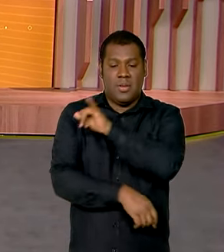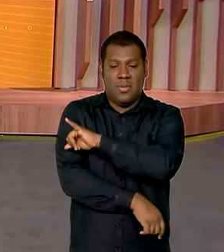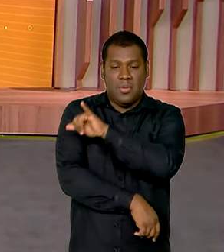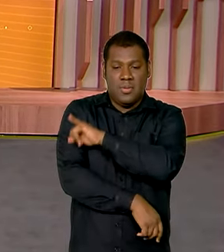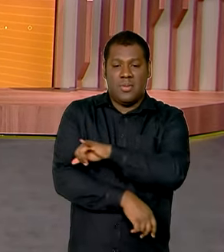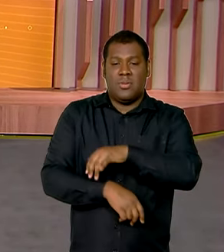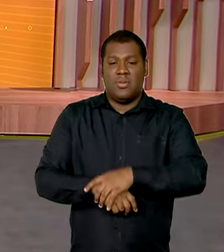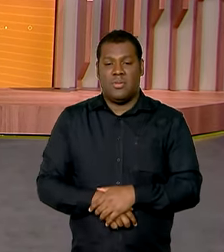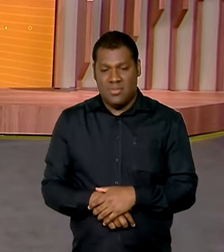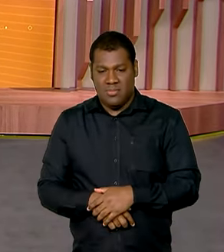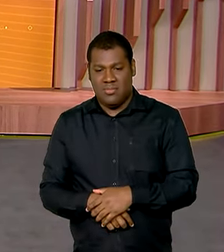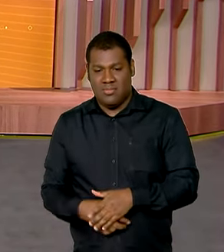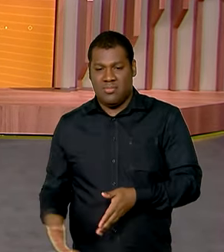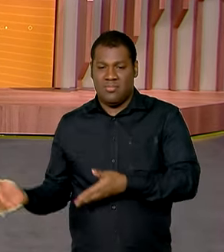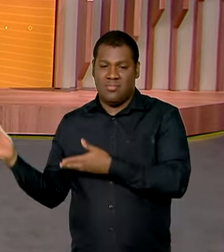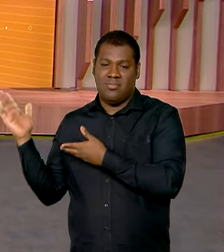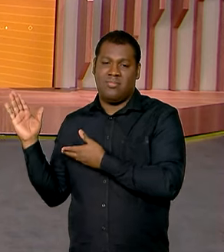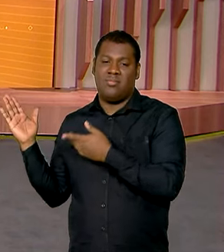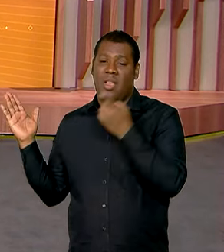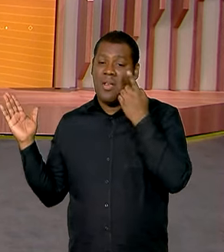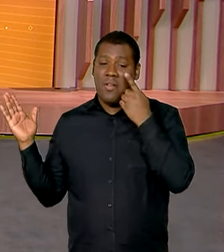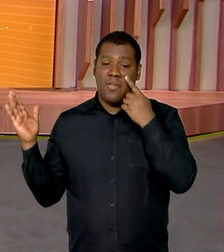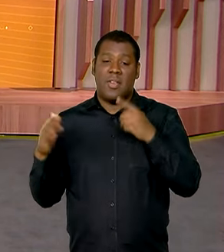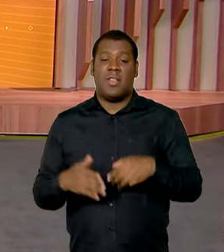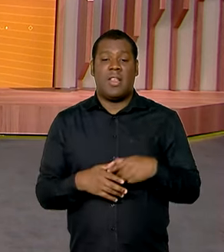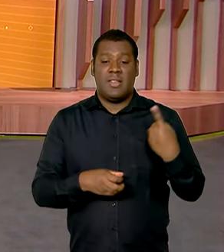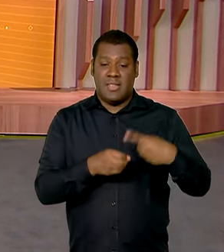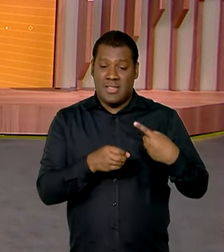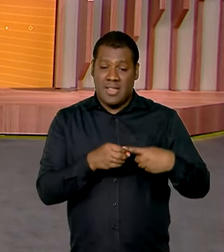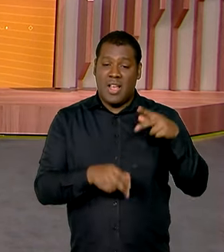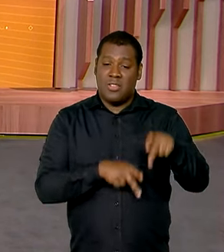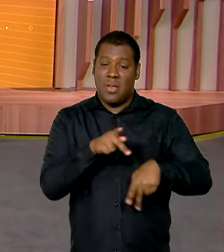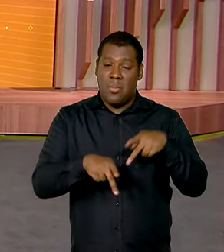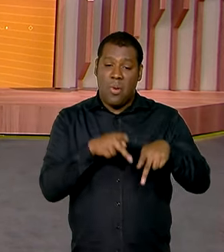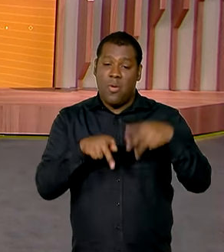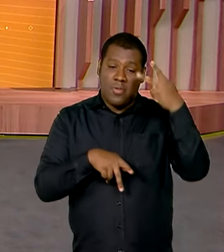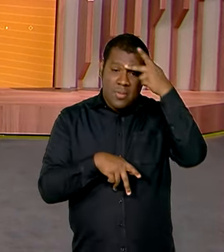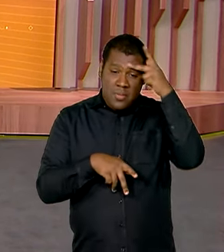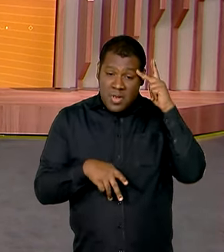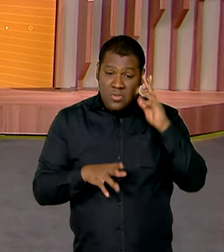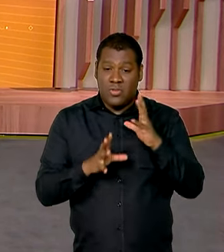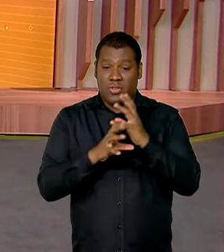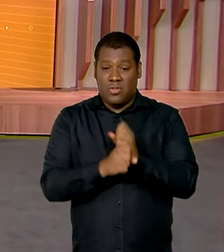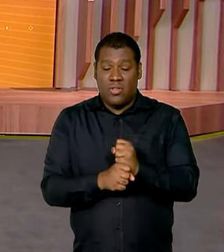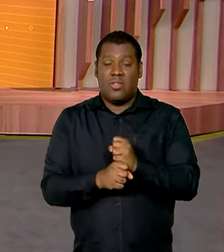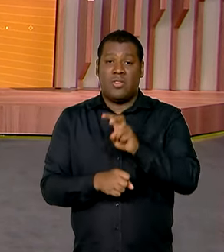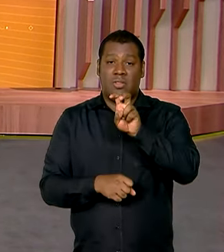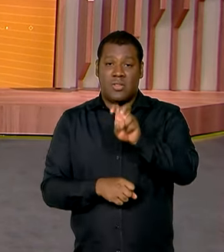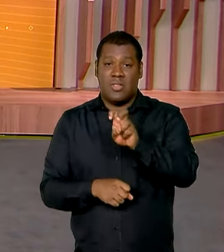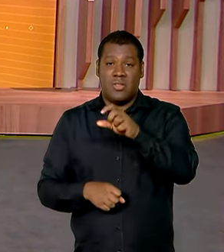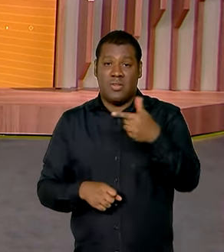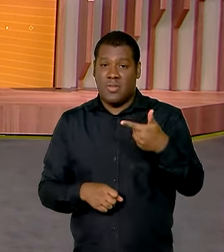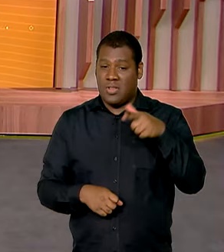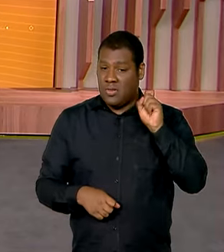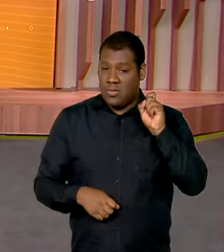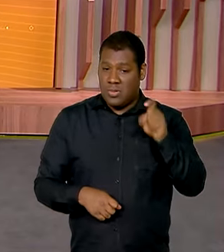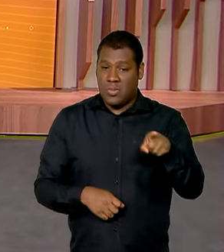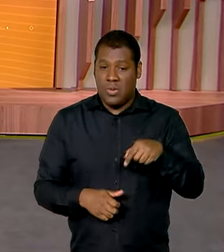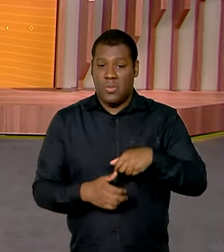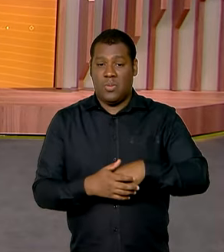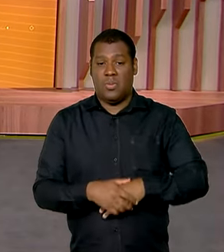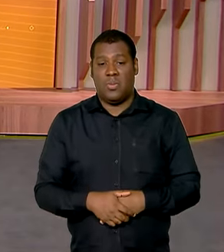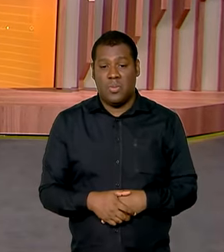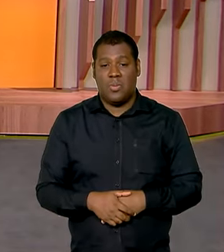a Serra das Araras você vê então que Paracambi tem uma população de pouco mais de 52 mil habitantes